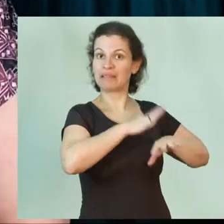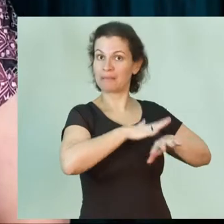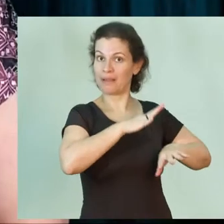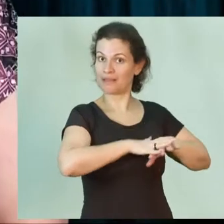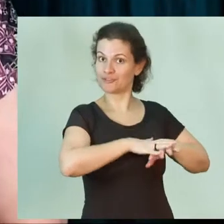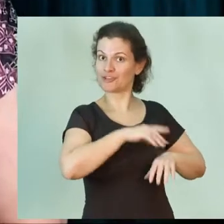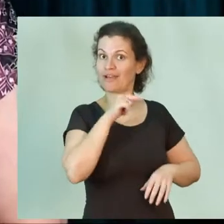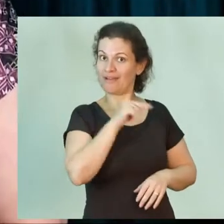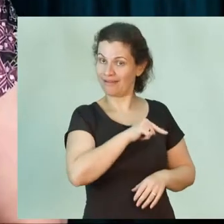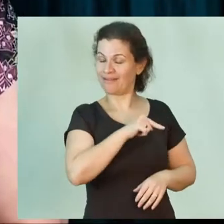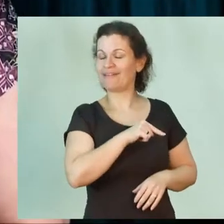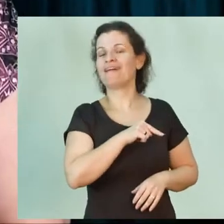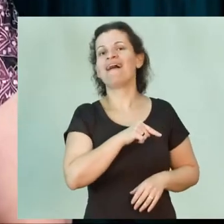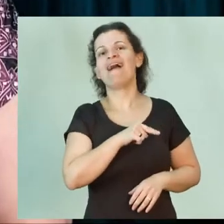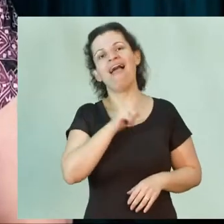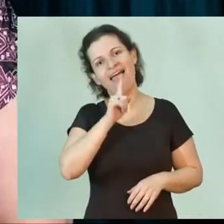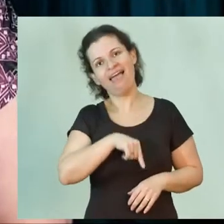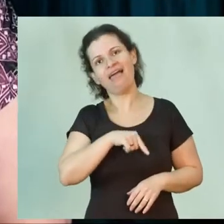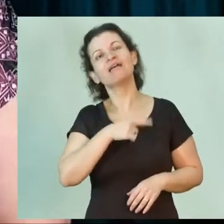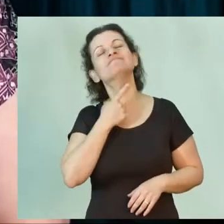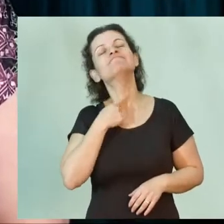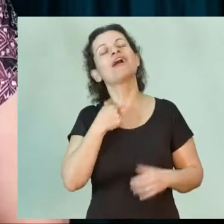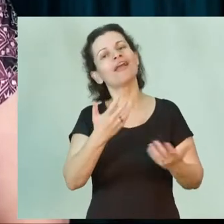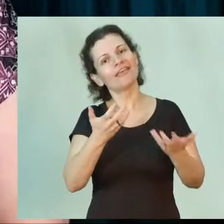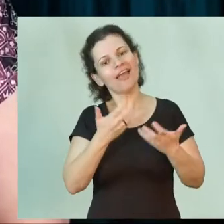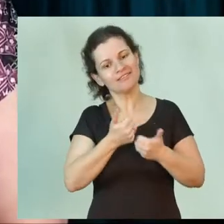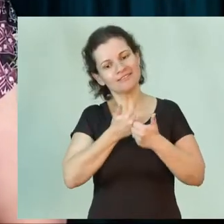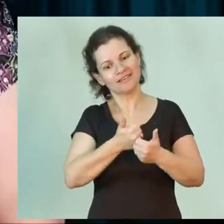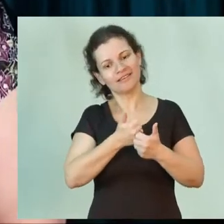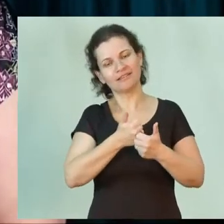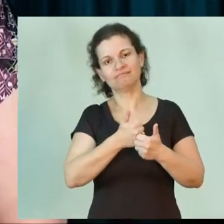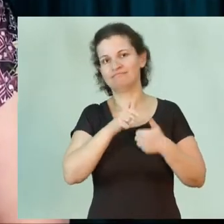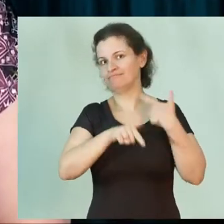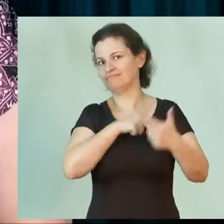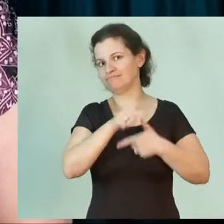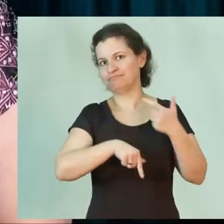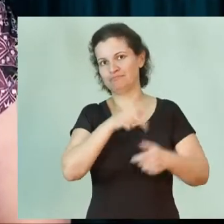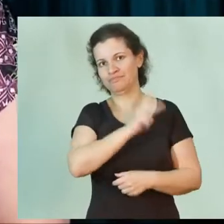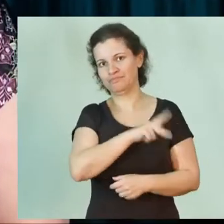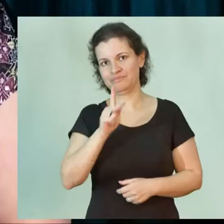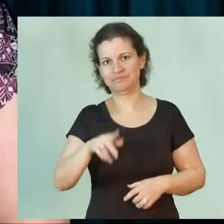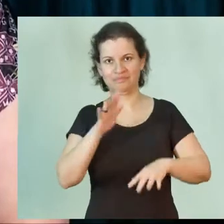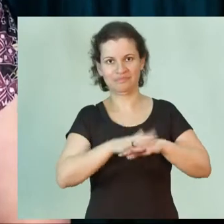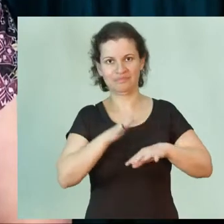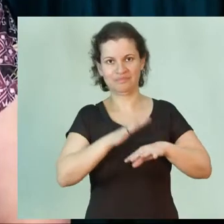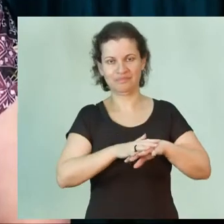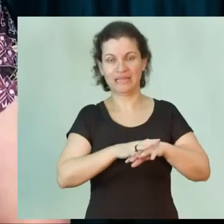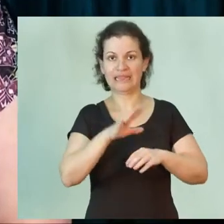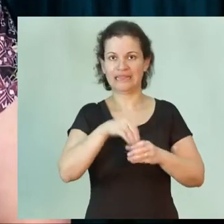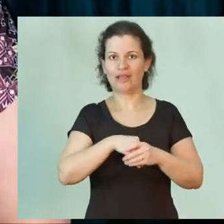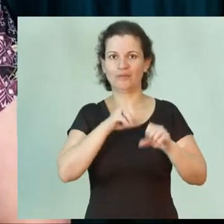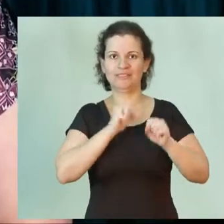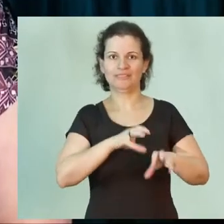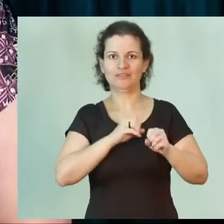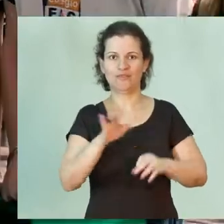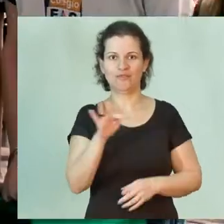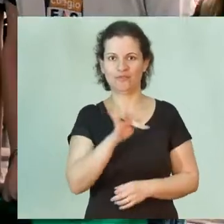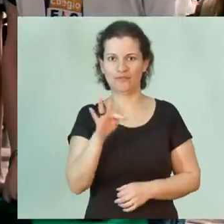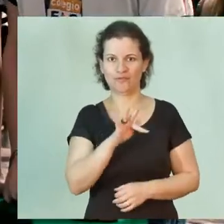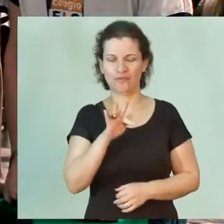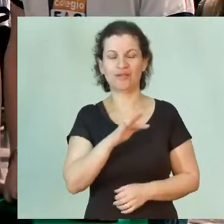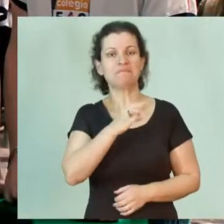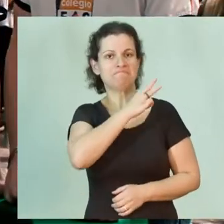são os que desejam seguir a carreira de professor de Matemática no ensino fundamental